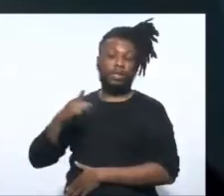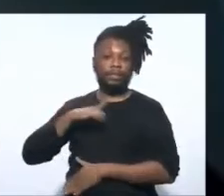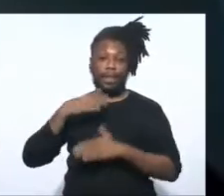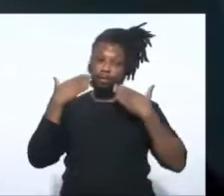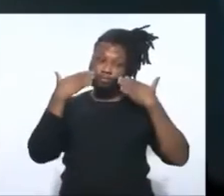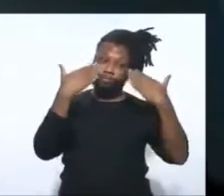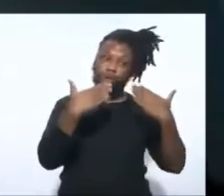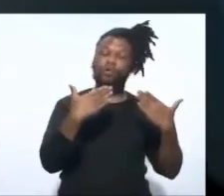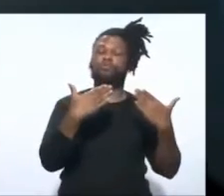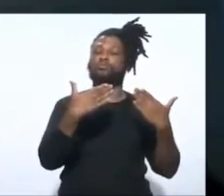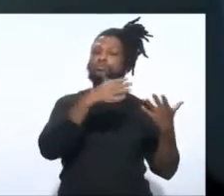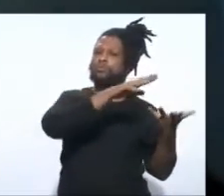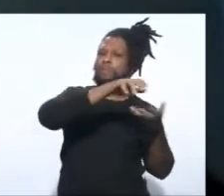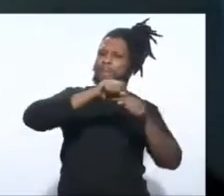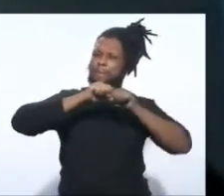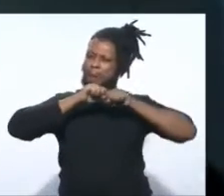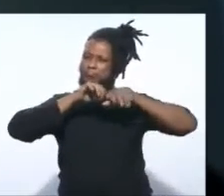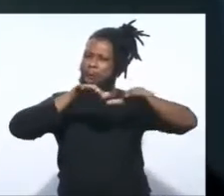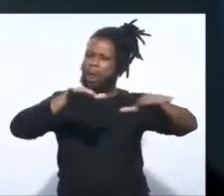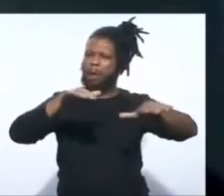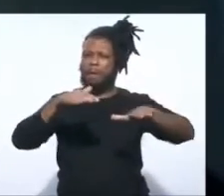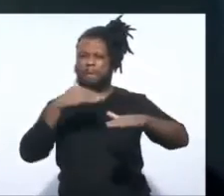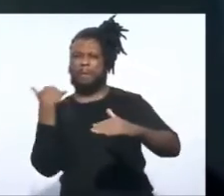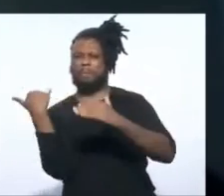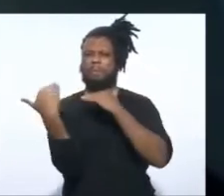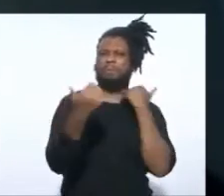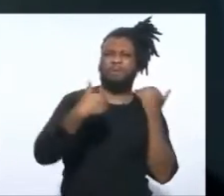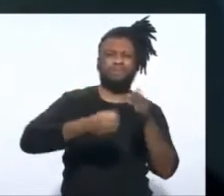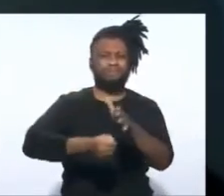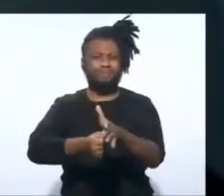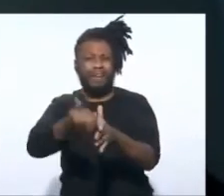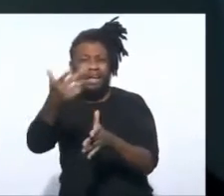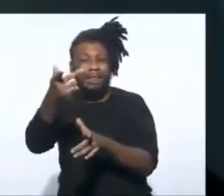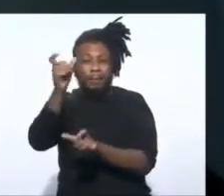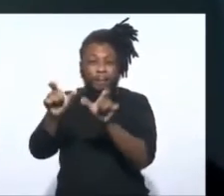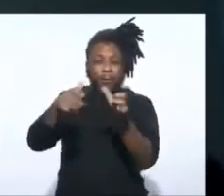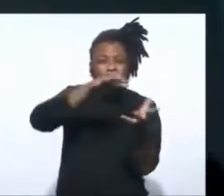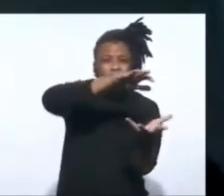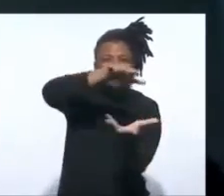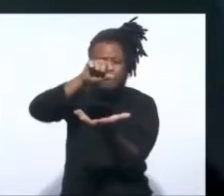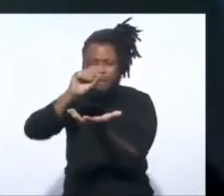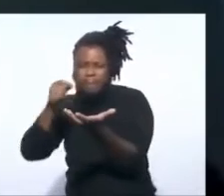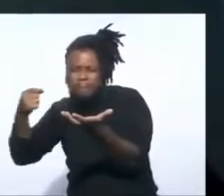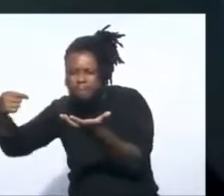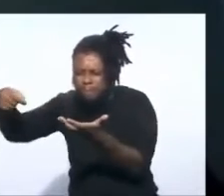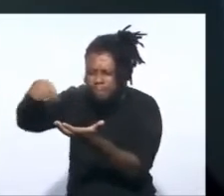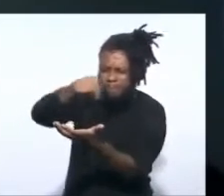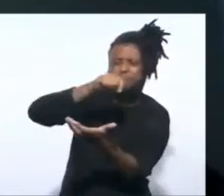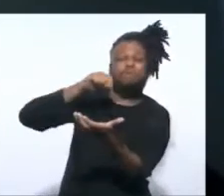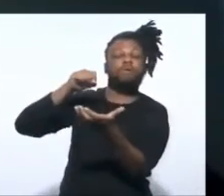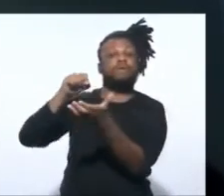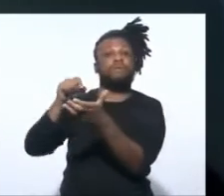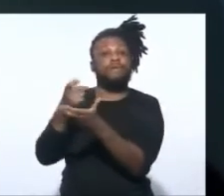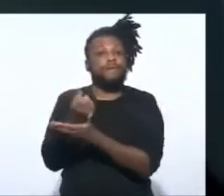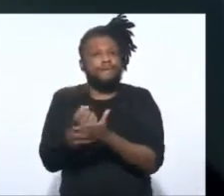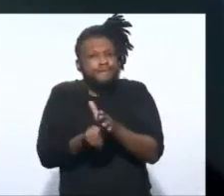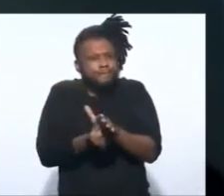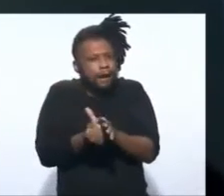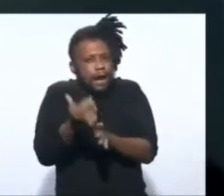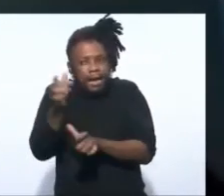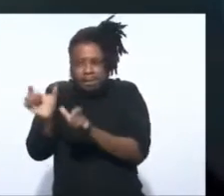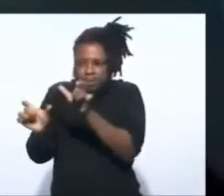pandemia que já matou centenas de milhares de pessoas no mundo inteiro, dezenas de milhares aqui no Brasil.